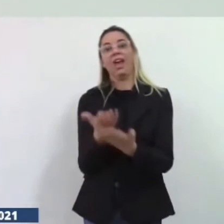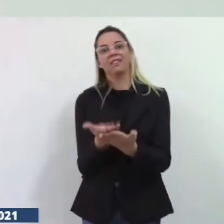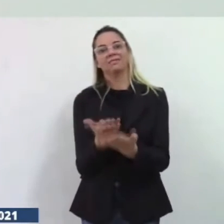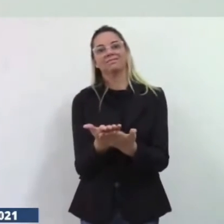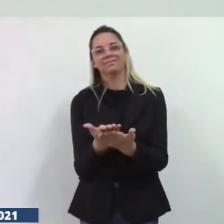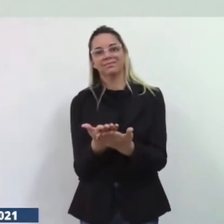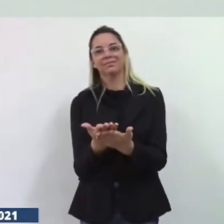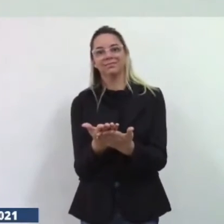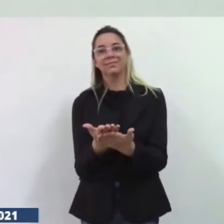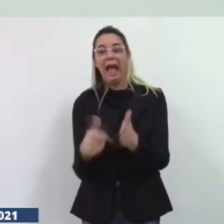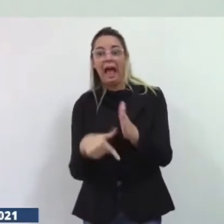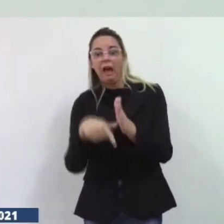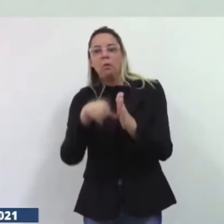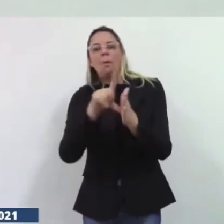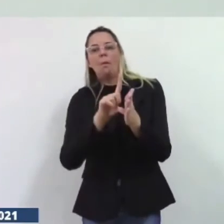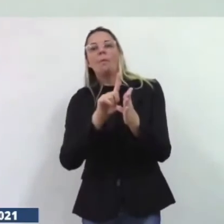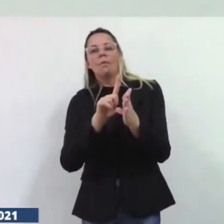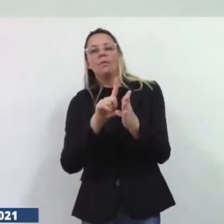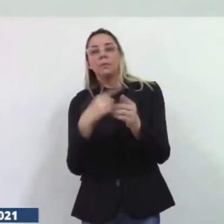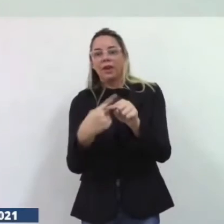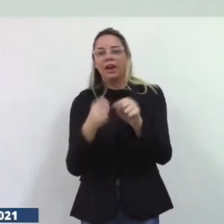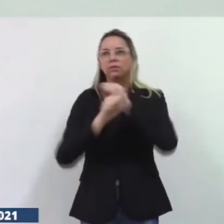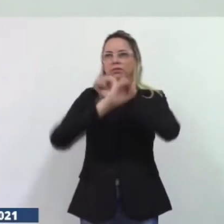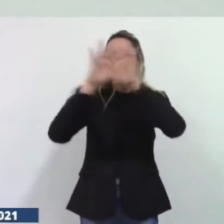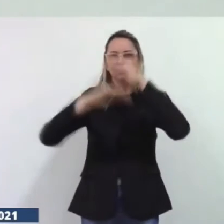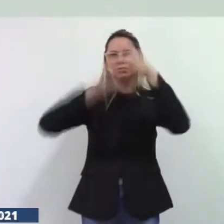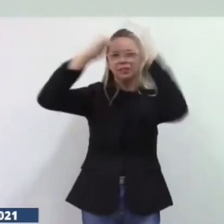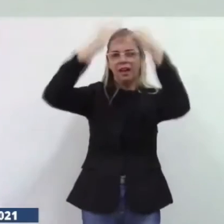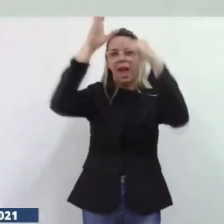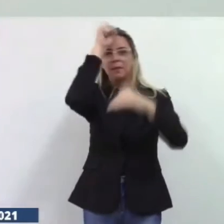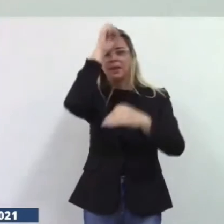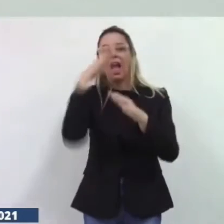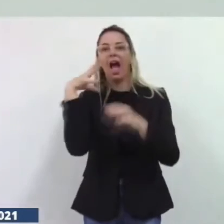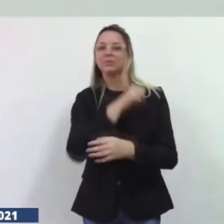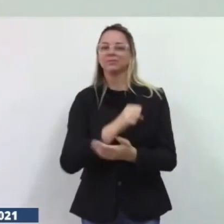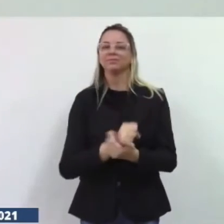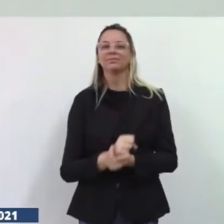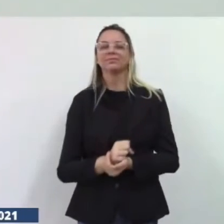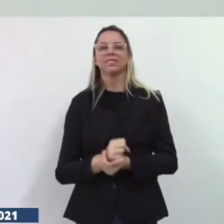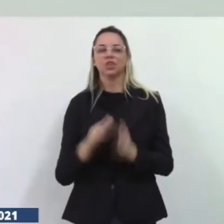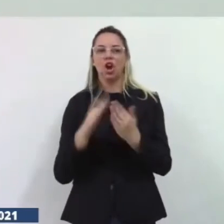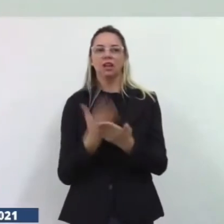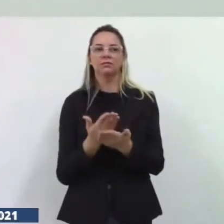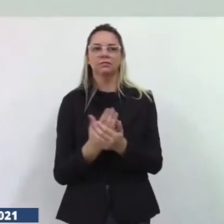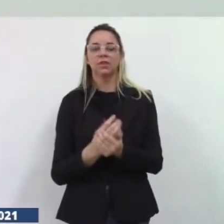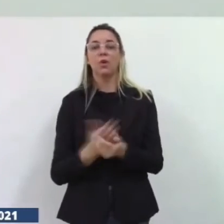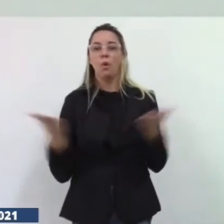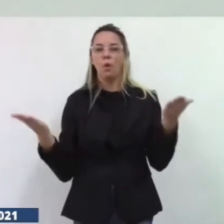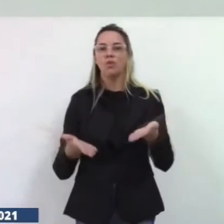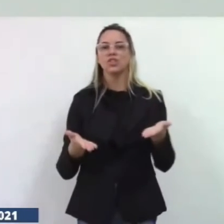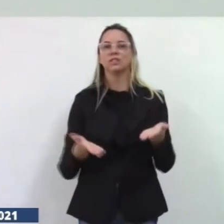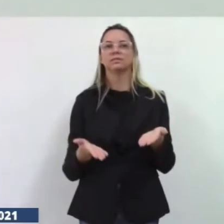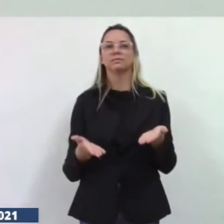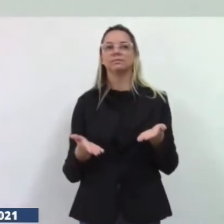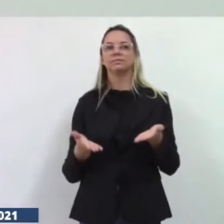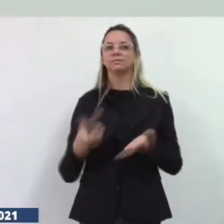cedo ele vai aprender mais vai ter um maior desenvolvimento já que tem lá hoje hoje já tem